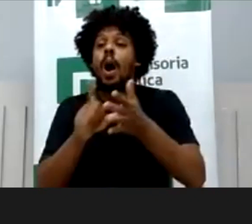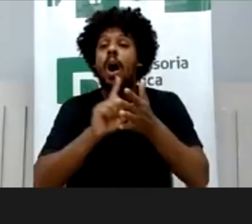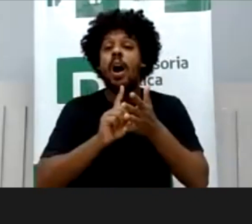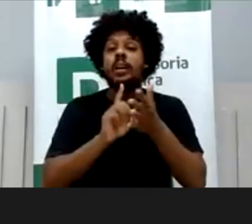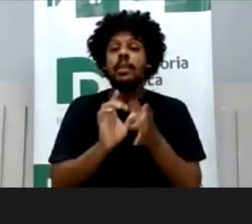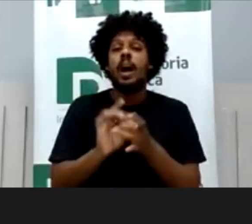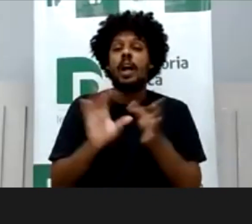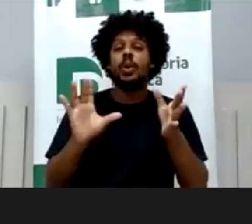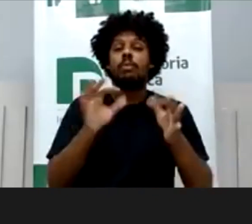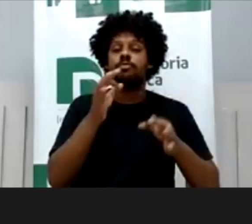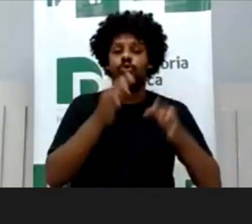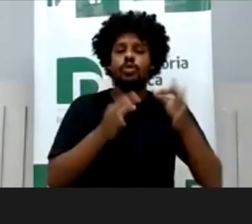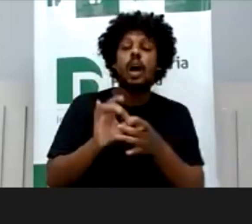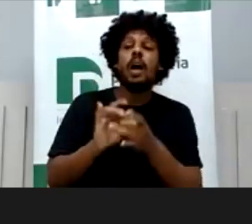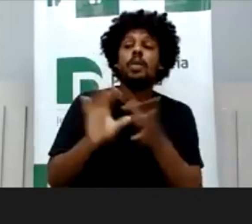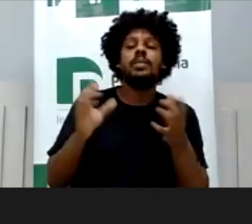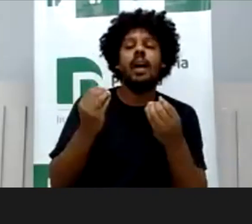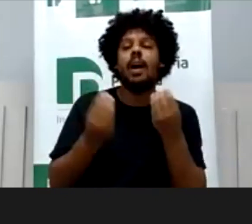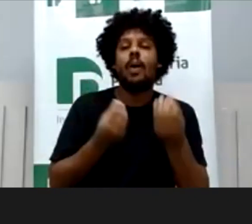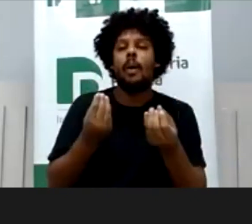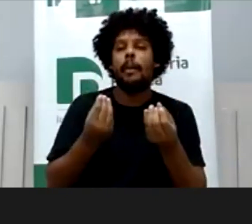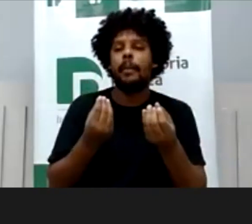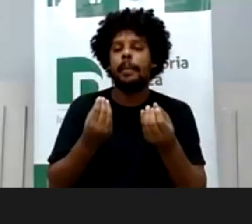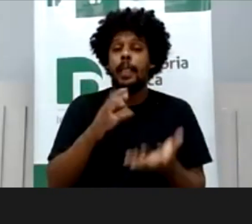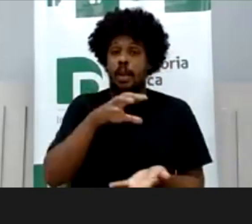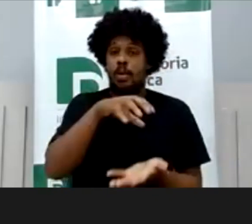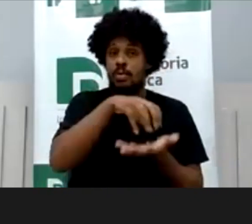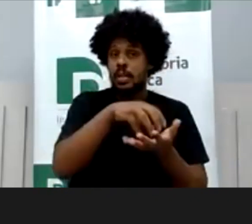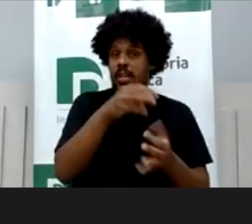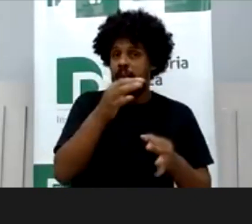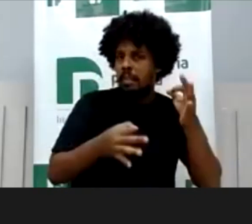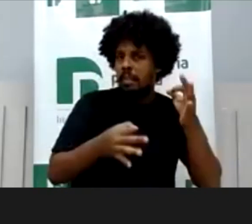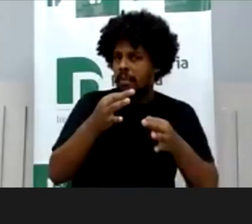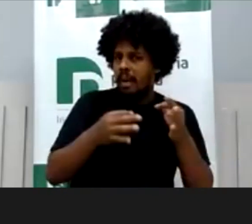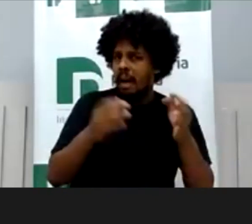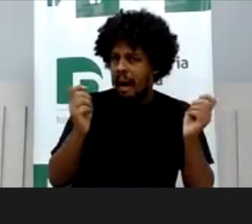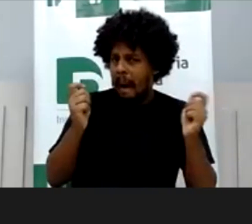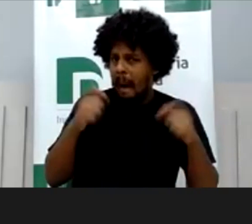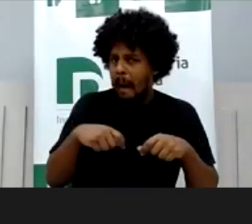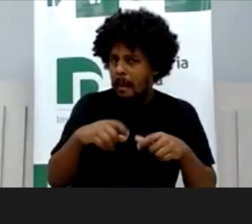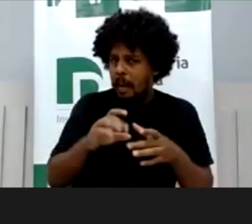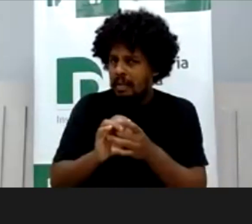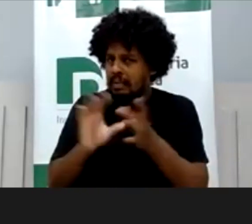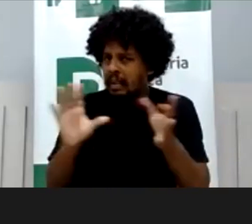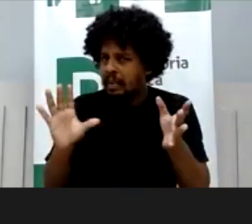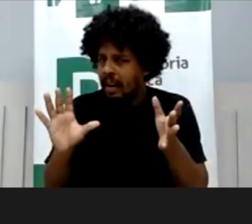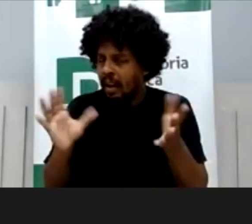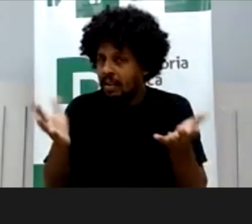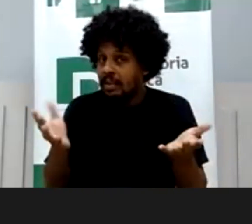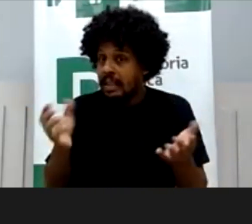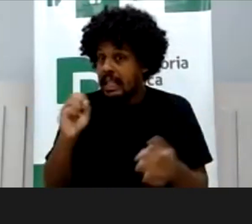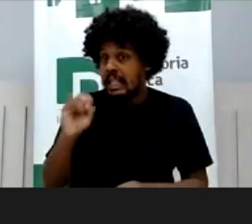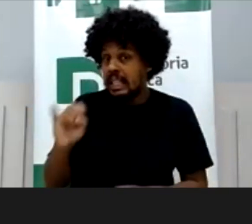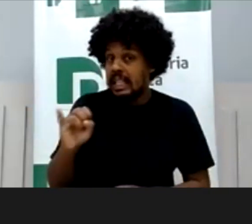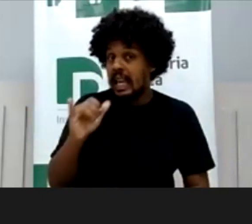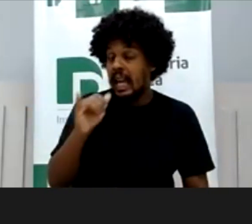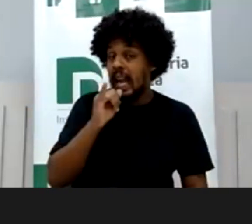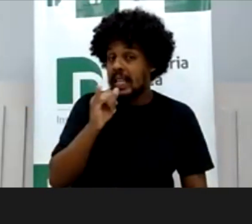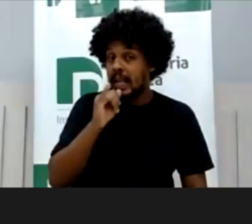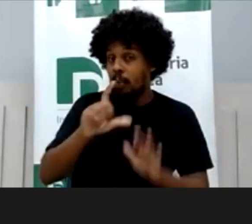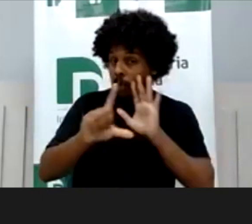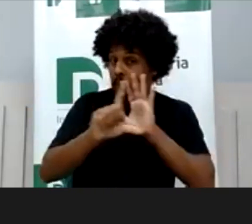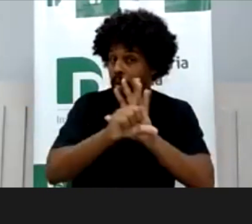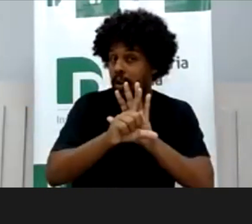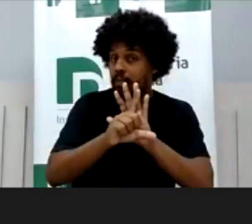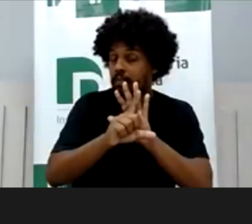efetiva e as nossas varas vão dar conta se isso se tornar uma prática? Primeiro, como fazer com que de fato